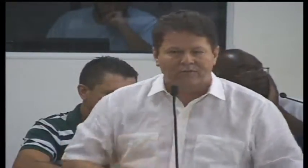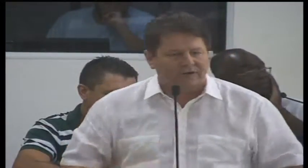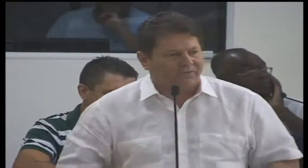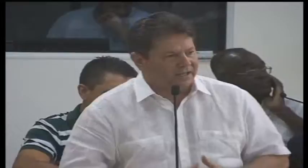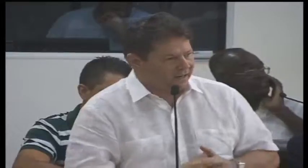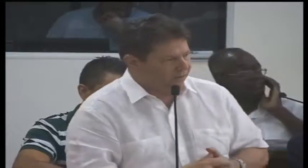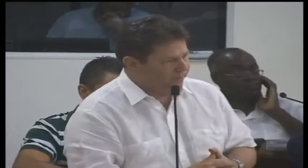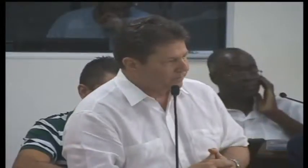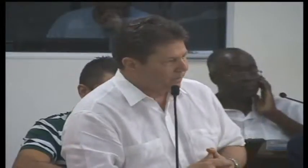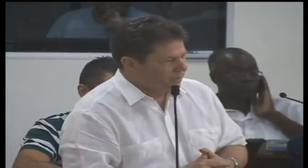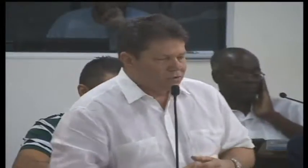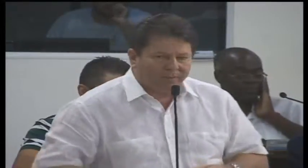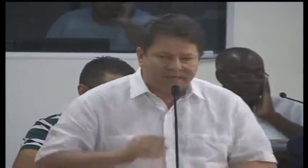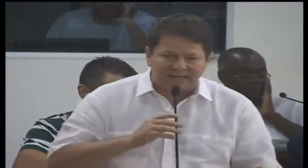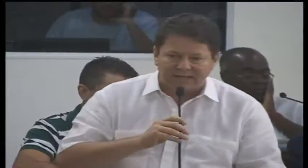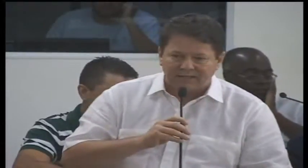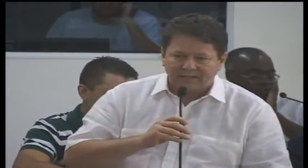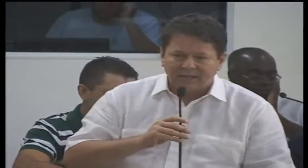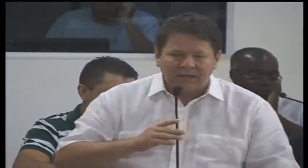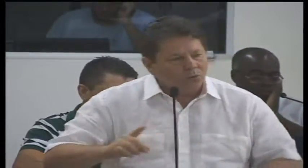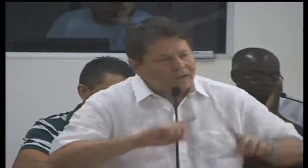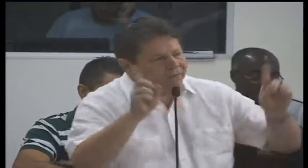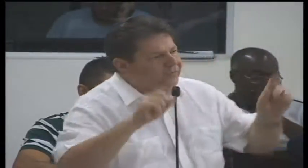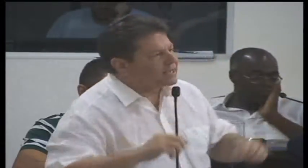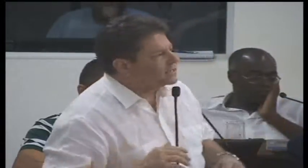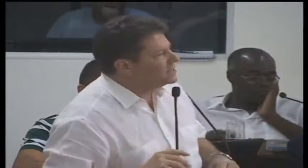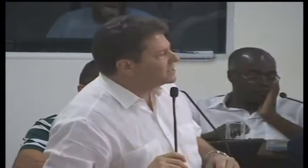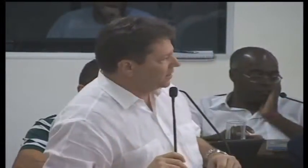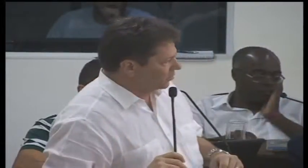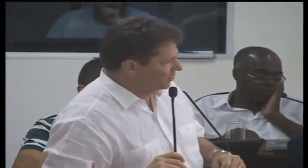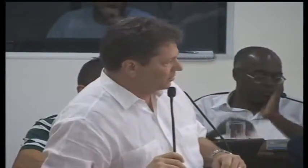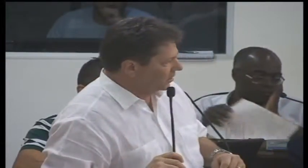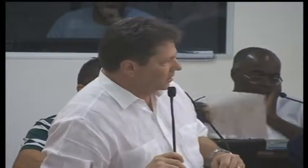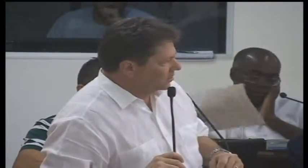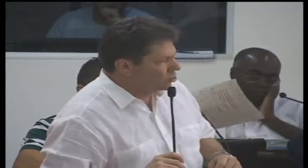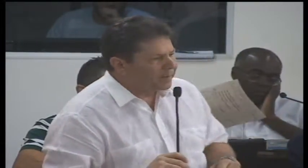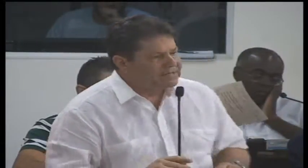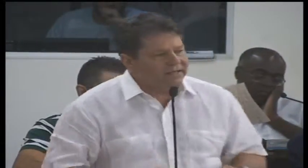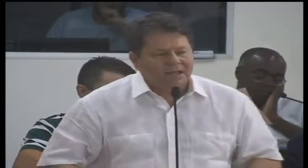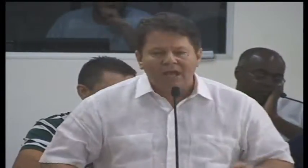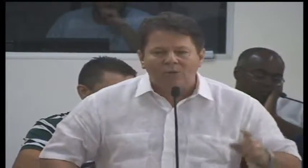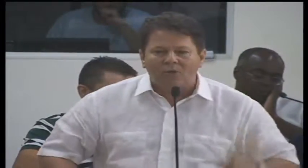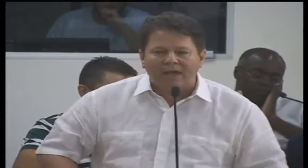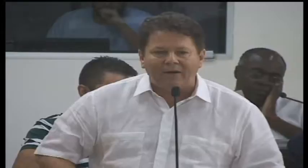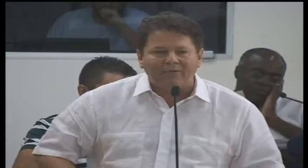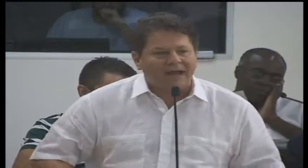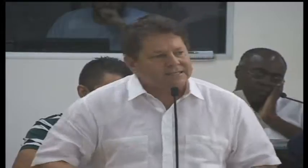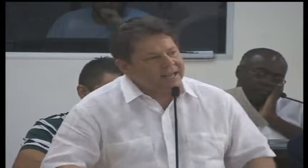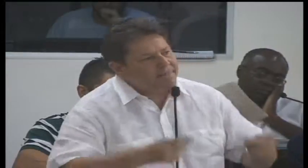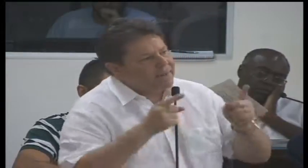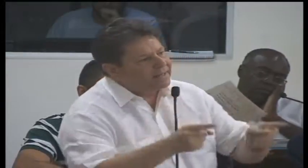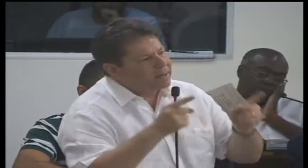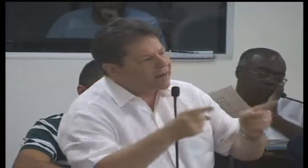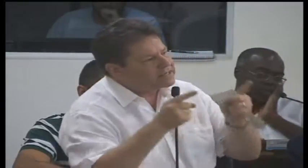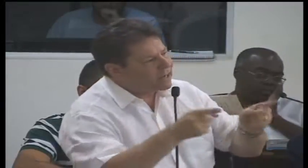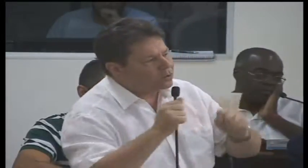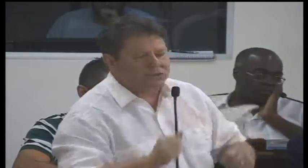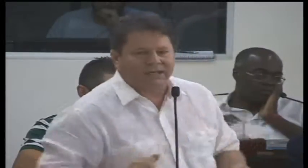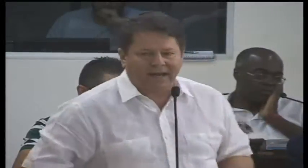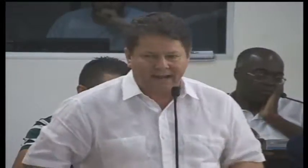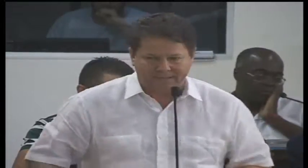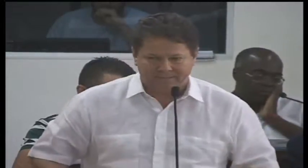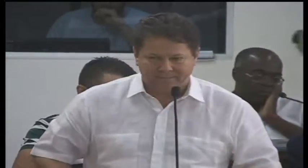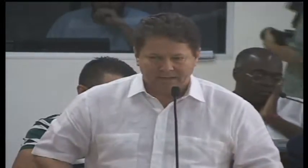quer o governo federal. Senhor presidente, eu não quero ficar sem ensino. Senhor presidente, eu não quero ficar sem a banda